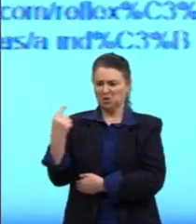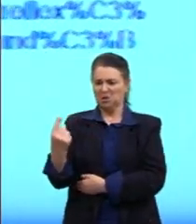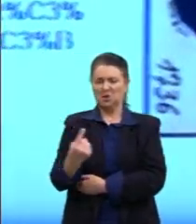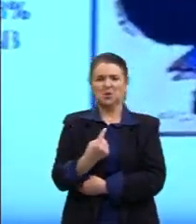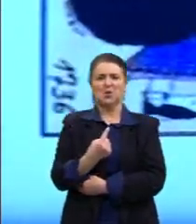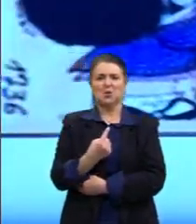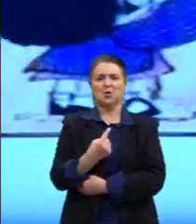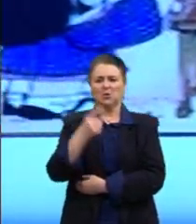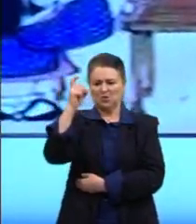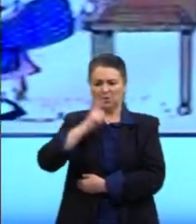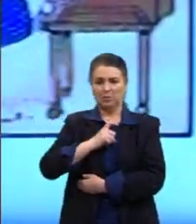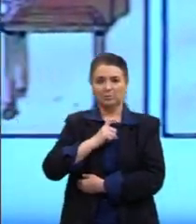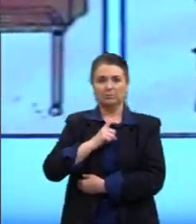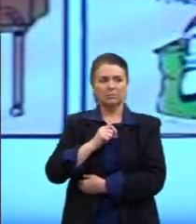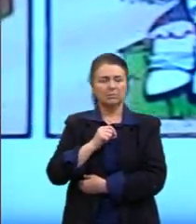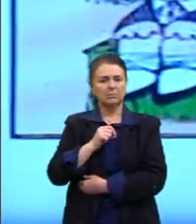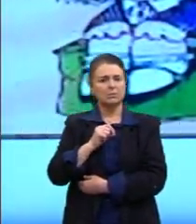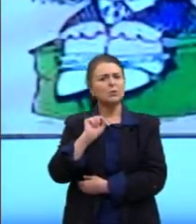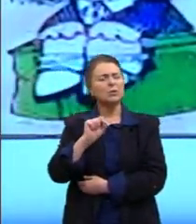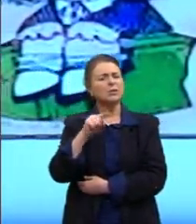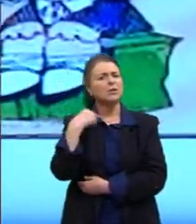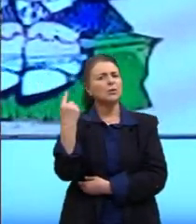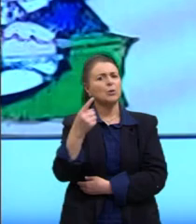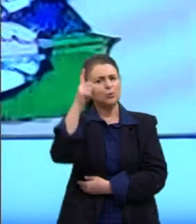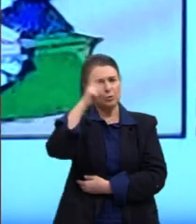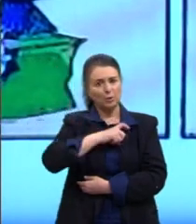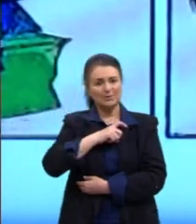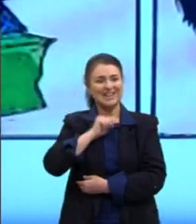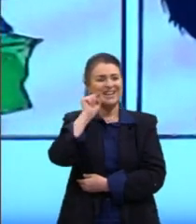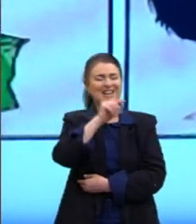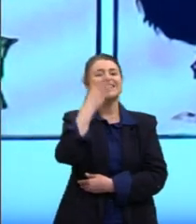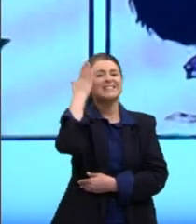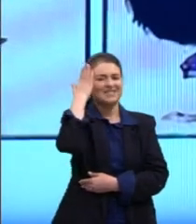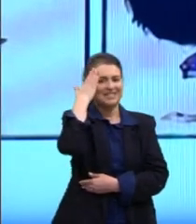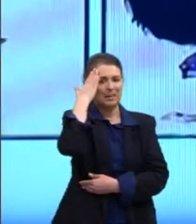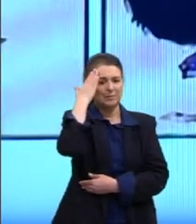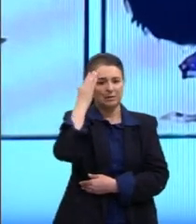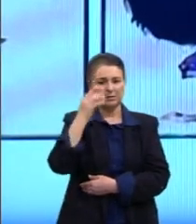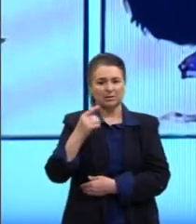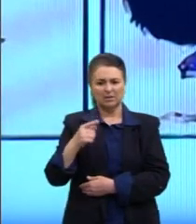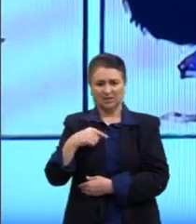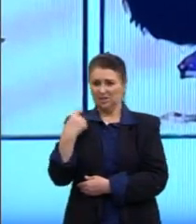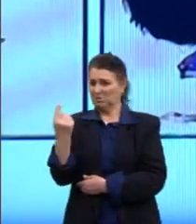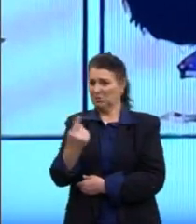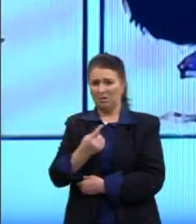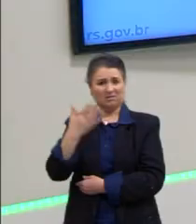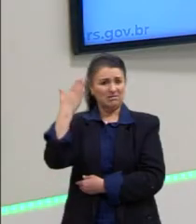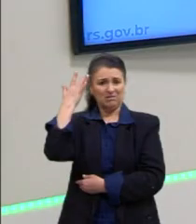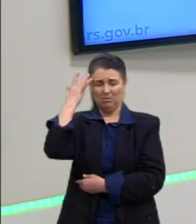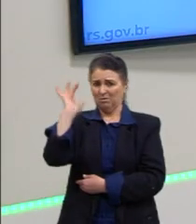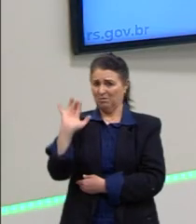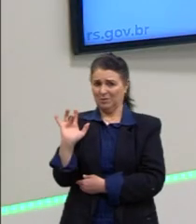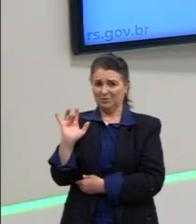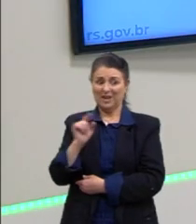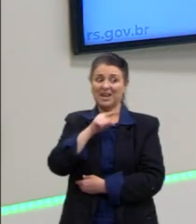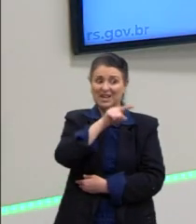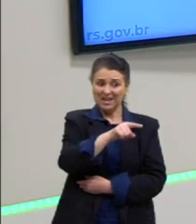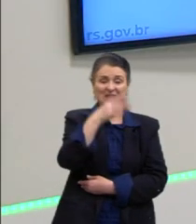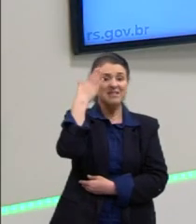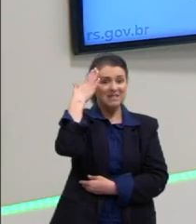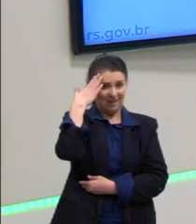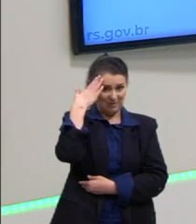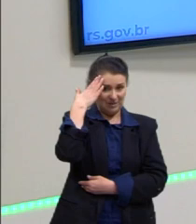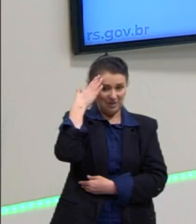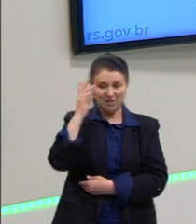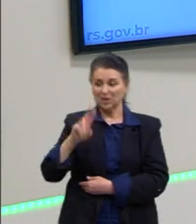e o que nós somos, os malditos sabem que nós ainda não sabemos. Exatamente isso, né? São, claro, né,